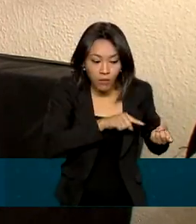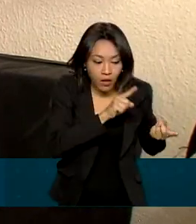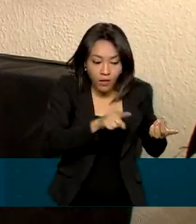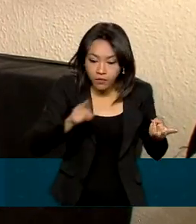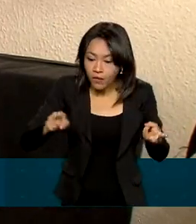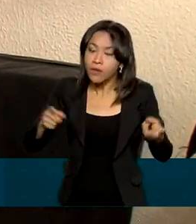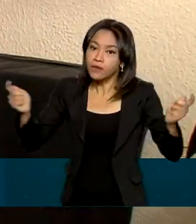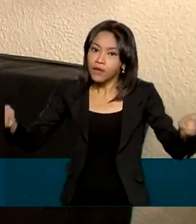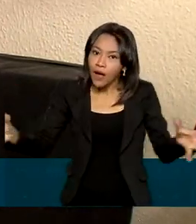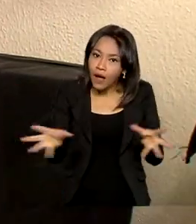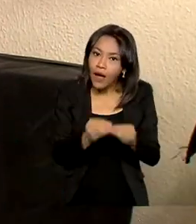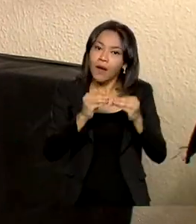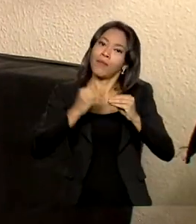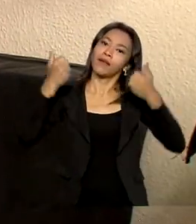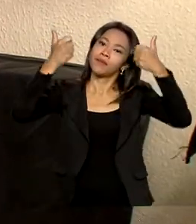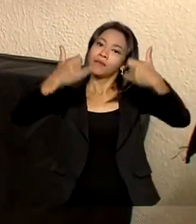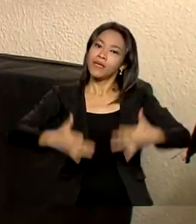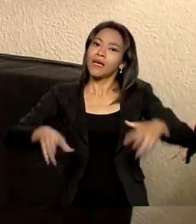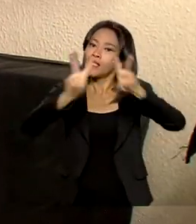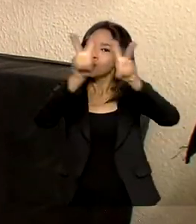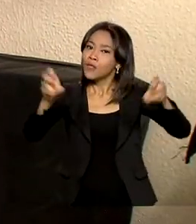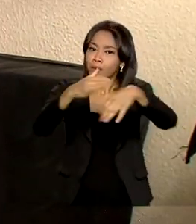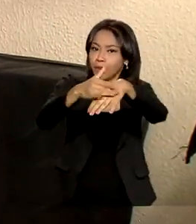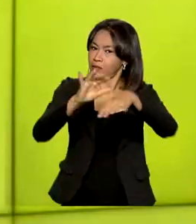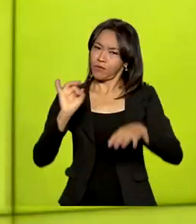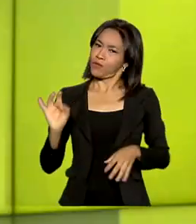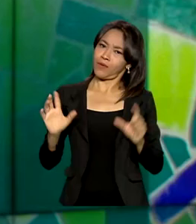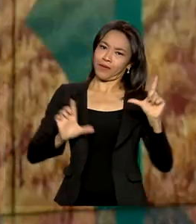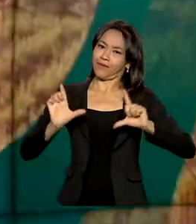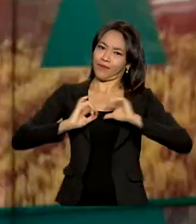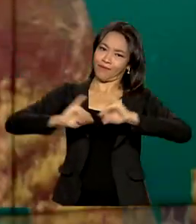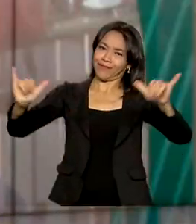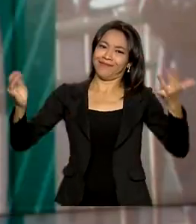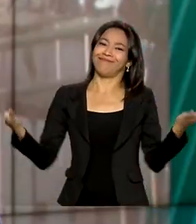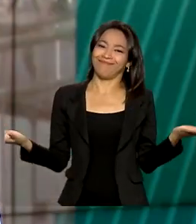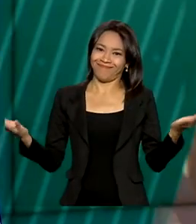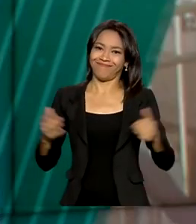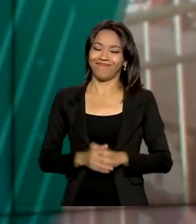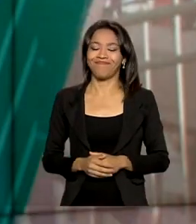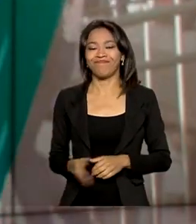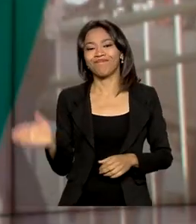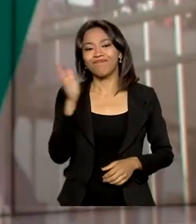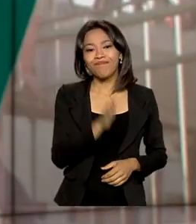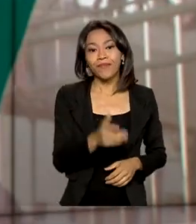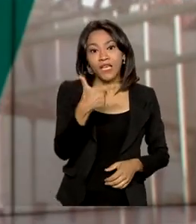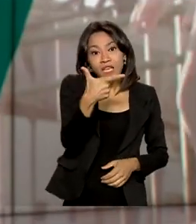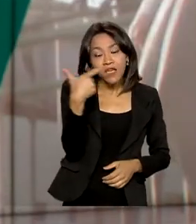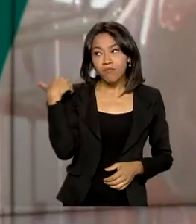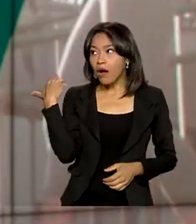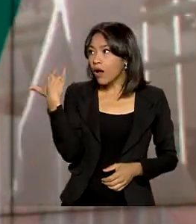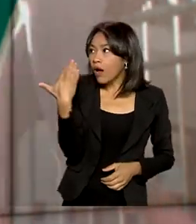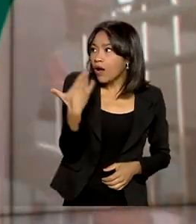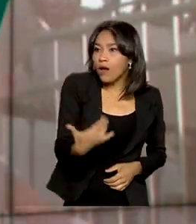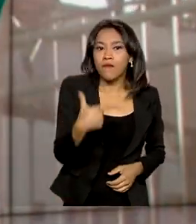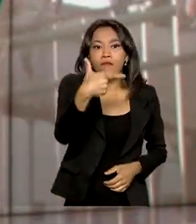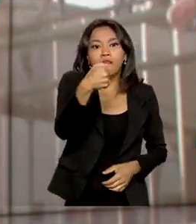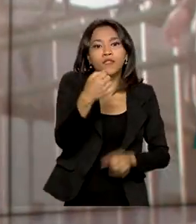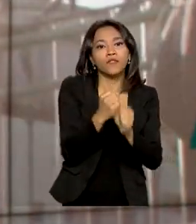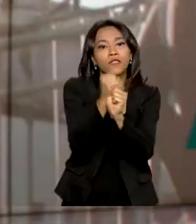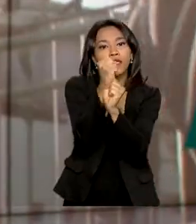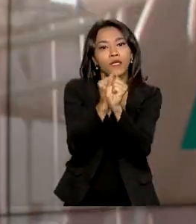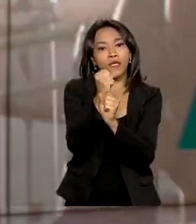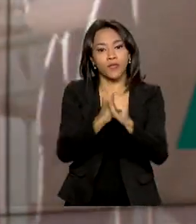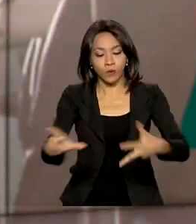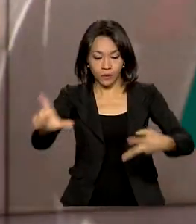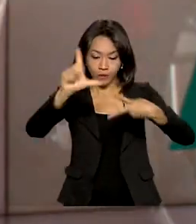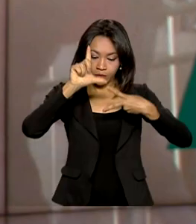permite falar de ranceníase que não seja só pela televisão. Em 20 anos, o passe livre do governo federal